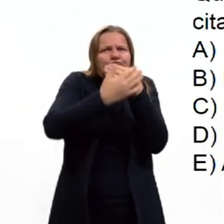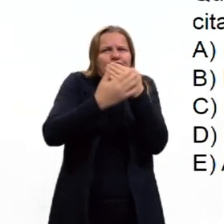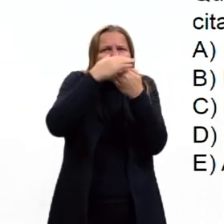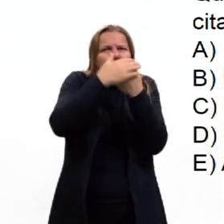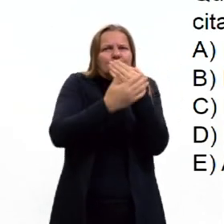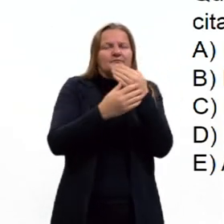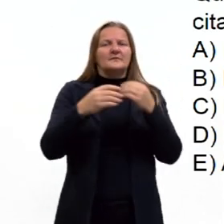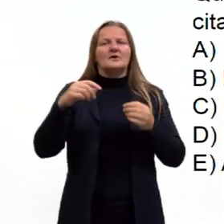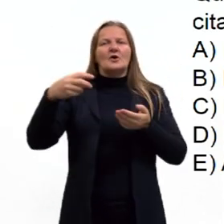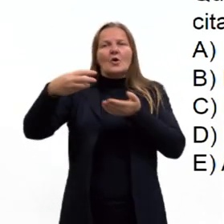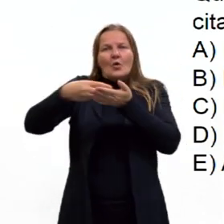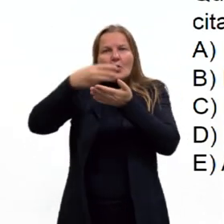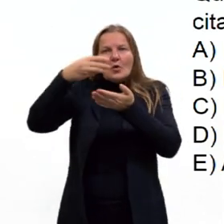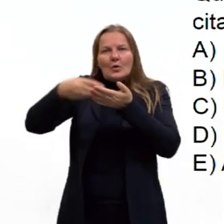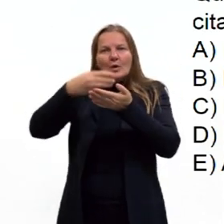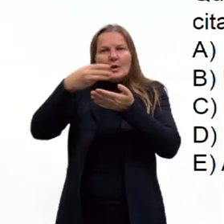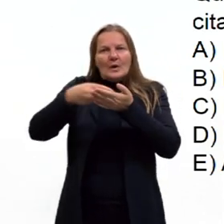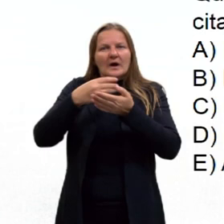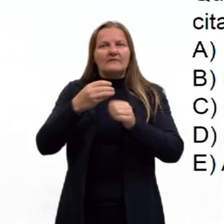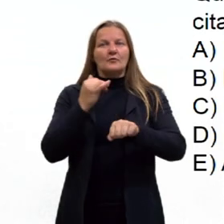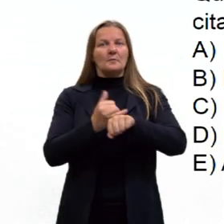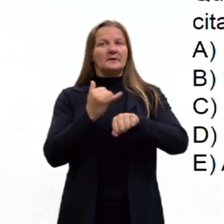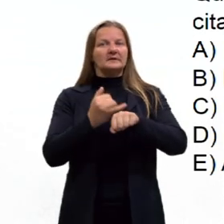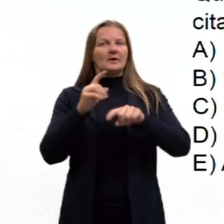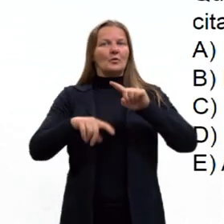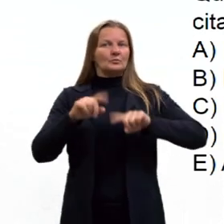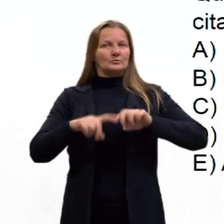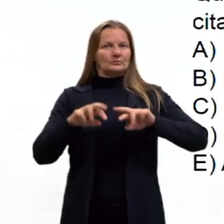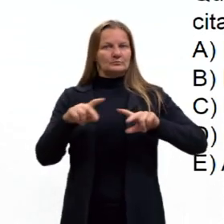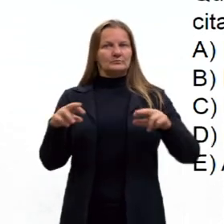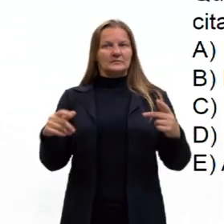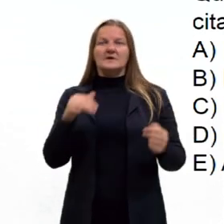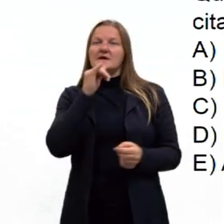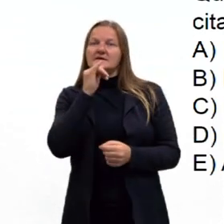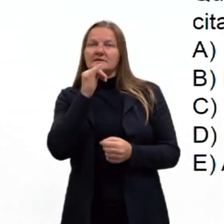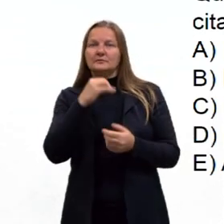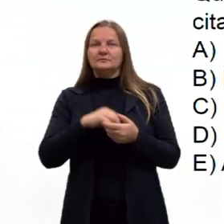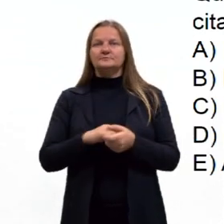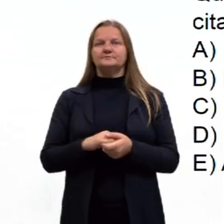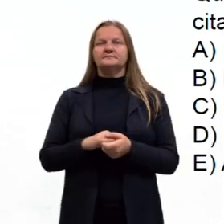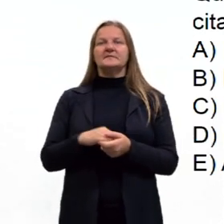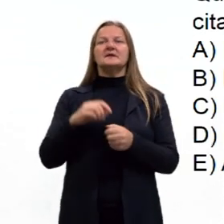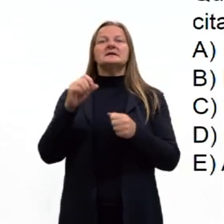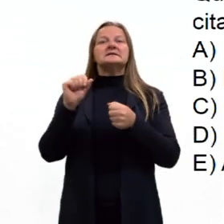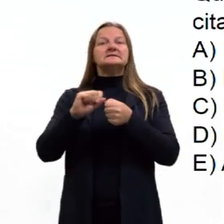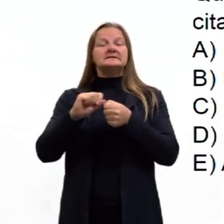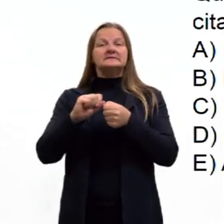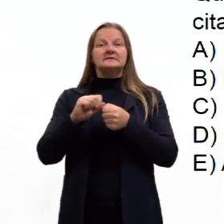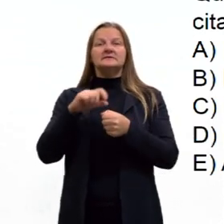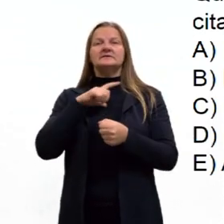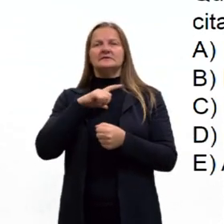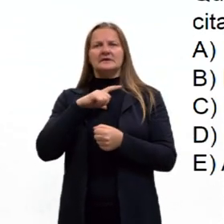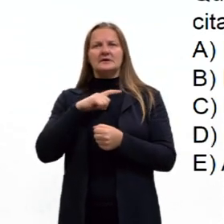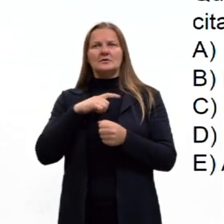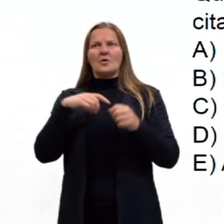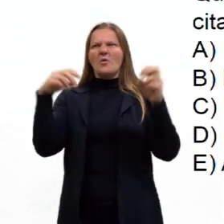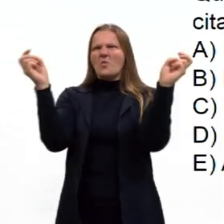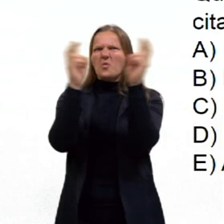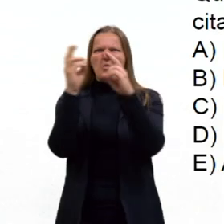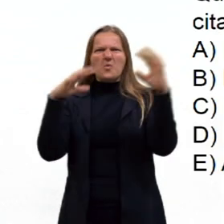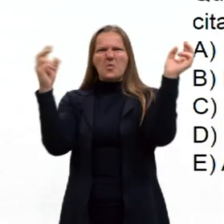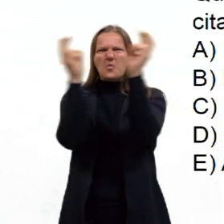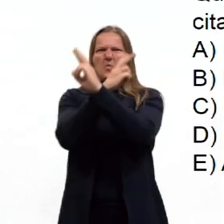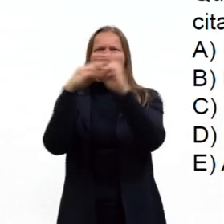garfos e outros objetos metálicos, por exemplo. Mas, de fato, se houver uma tempestade com